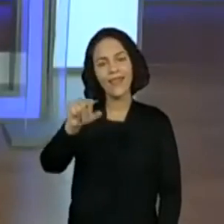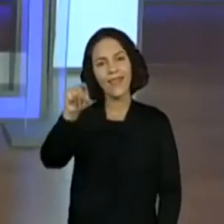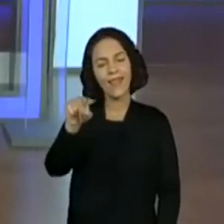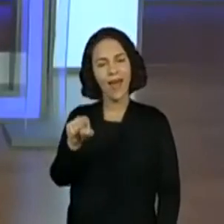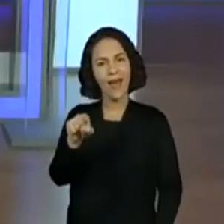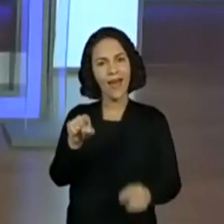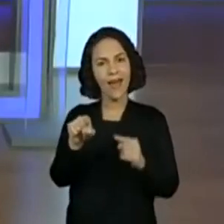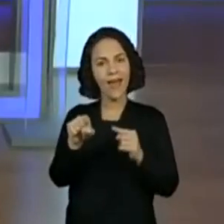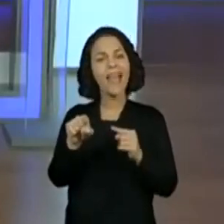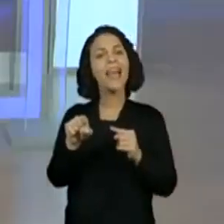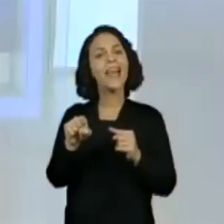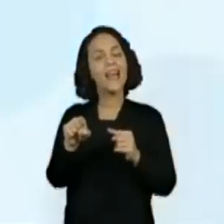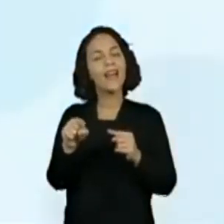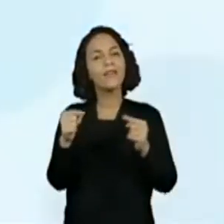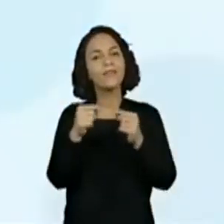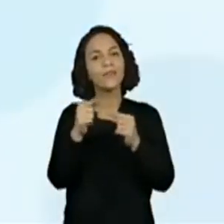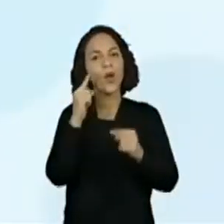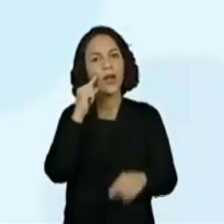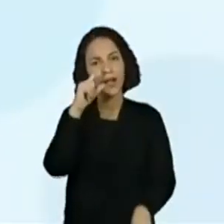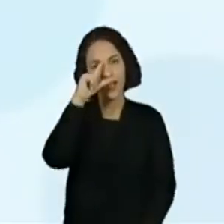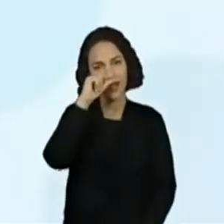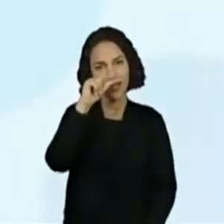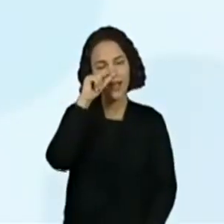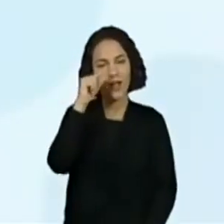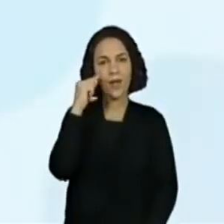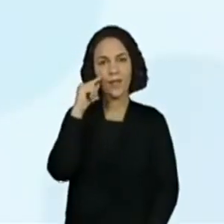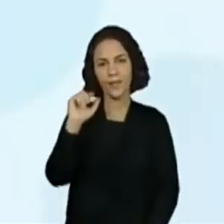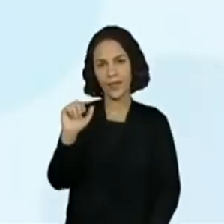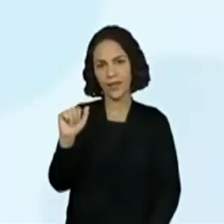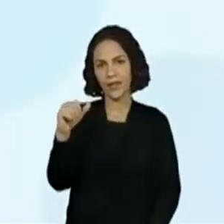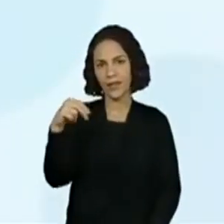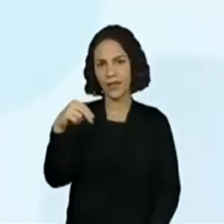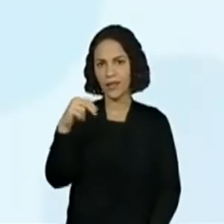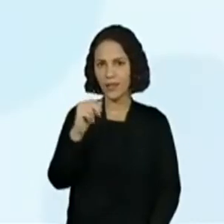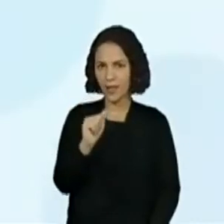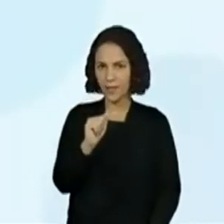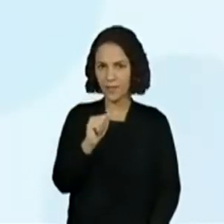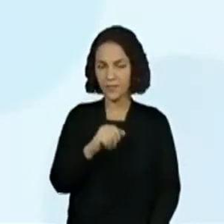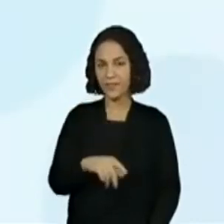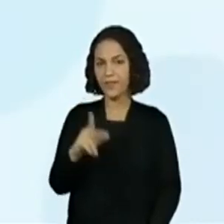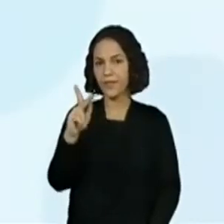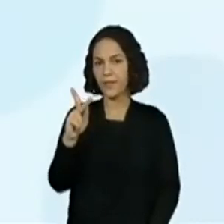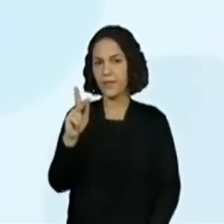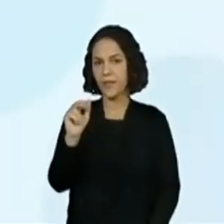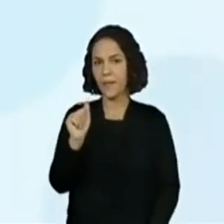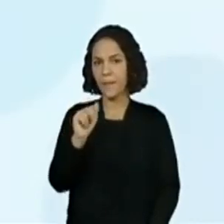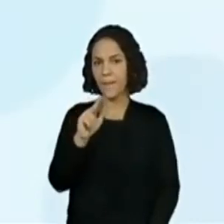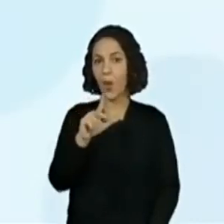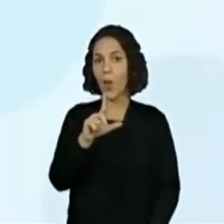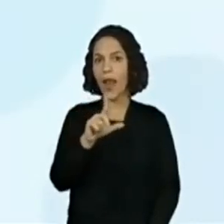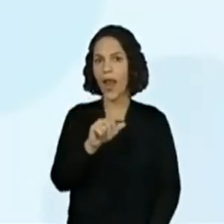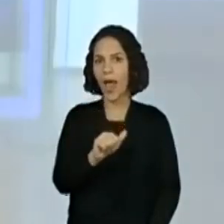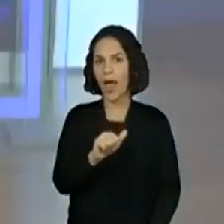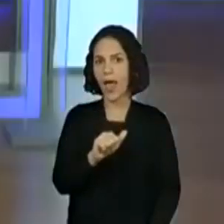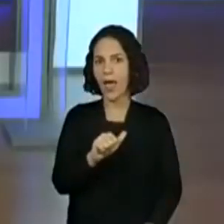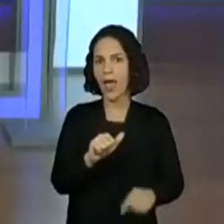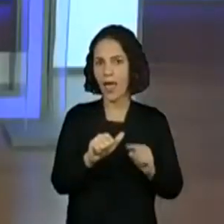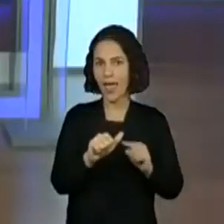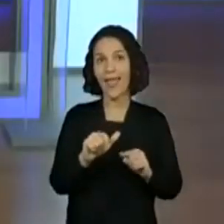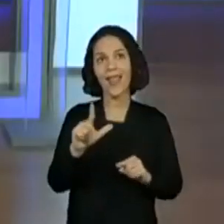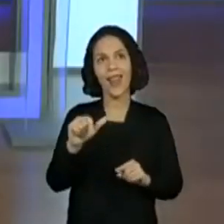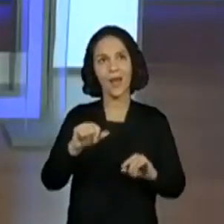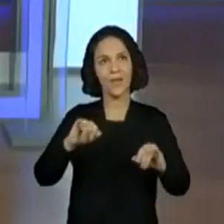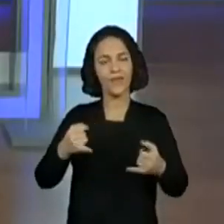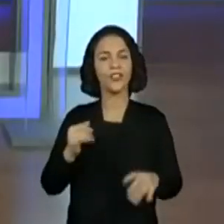ajuda a gente a escrever. Lá. Só que aí eu preciso pôr um assim porque é mais forte. É. Lá. No. No. A gente já